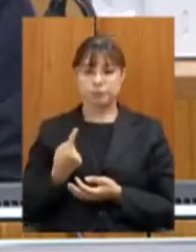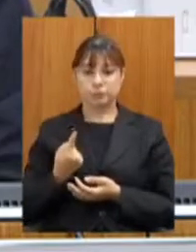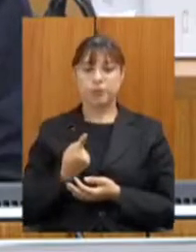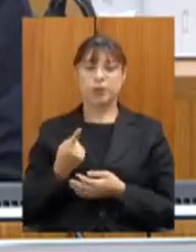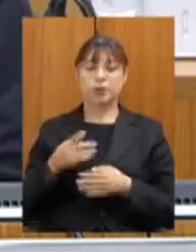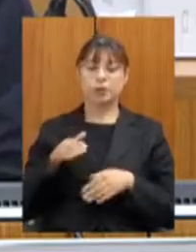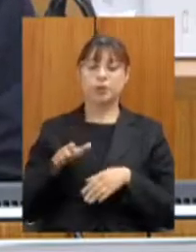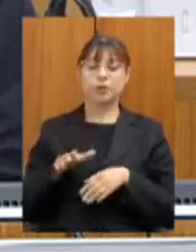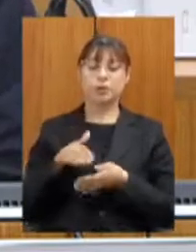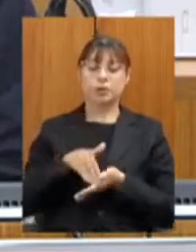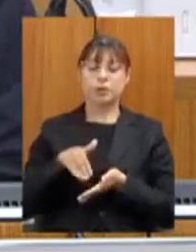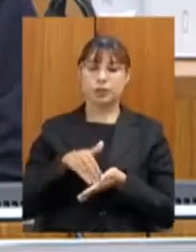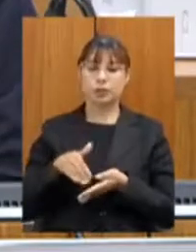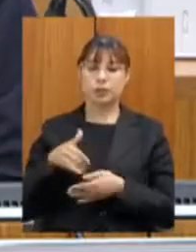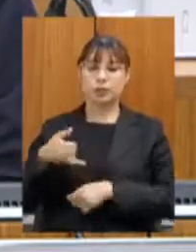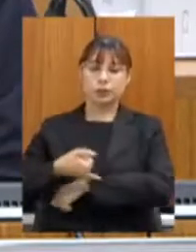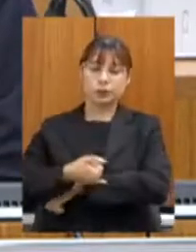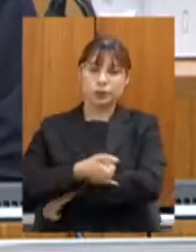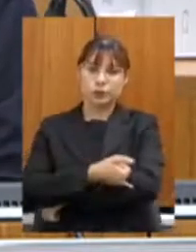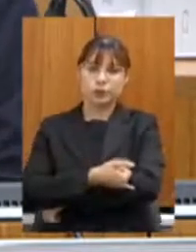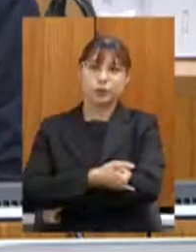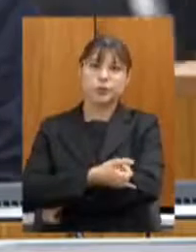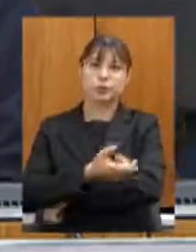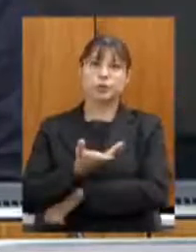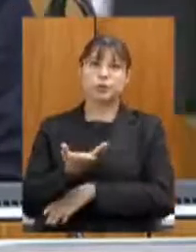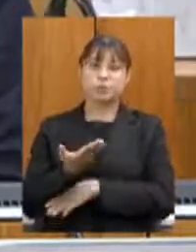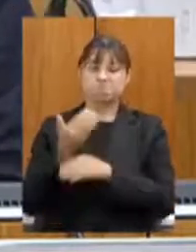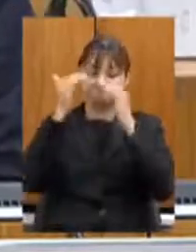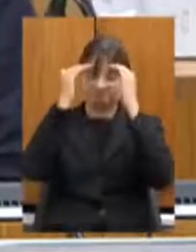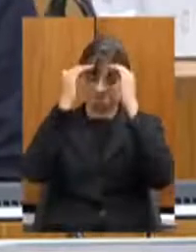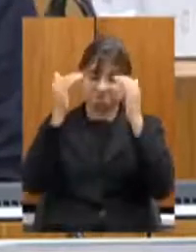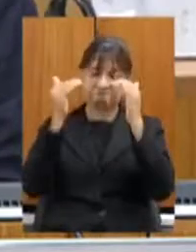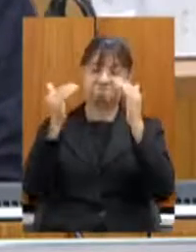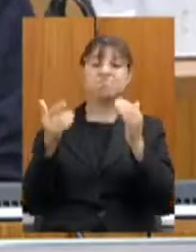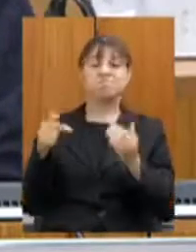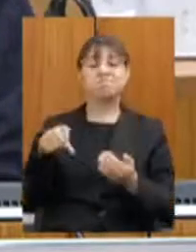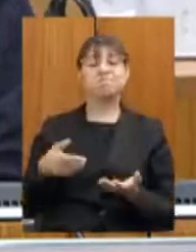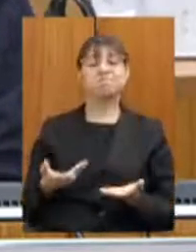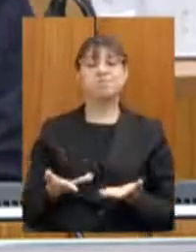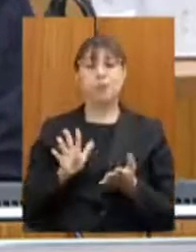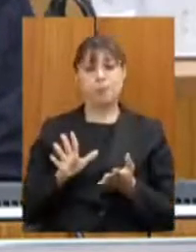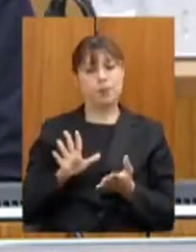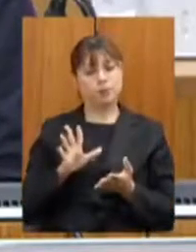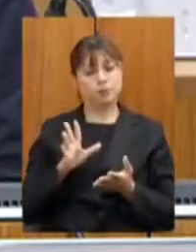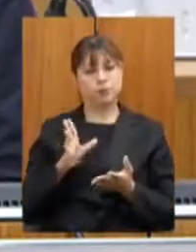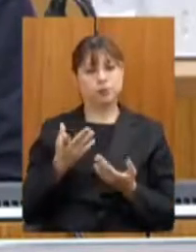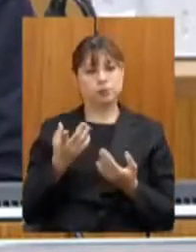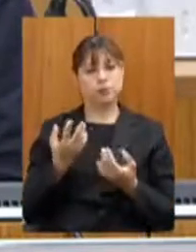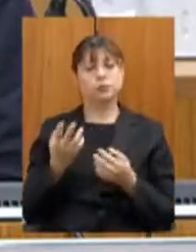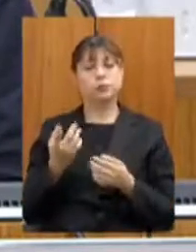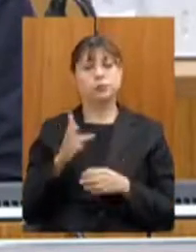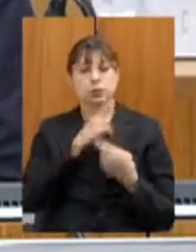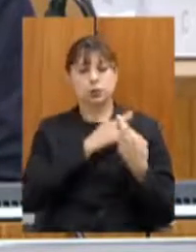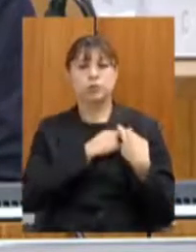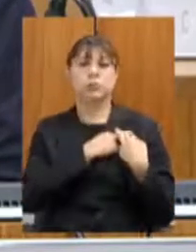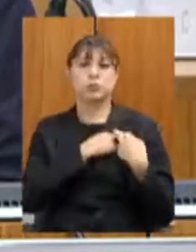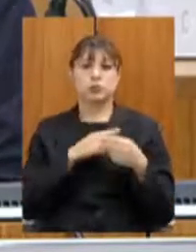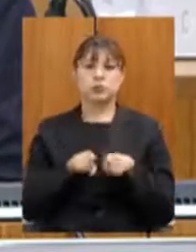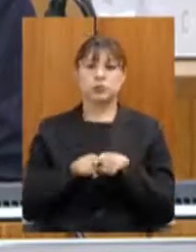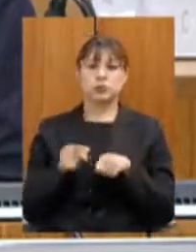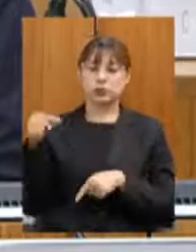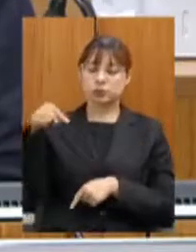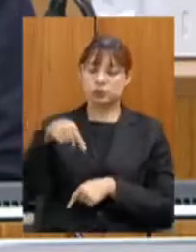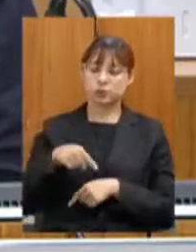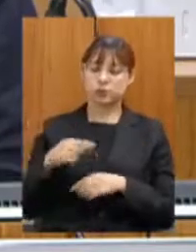Infraestrutura, é mais do que uma honra, mas é um dever poder estar aqui, na Casa do